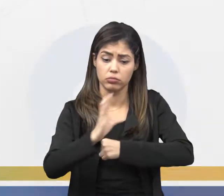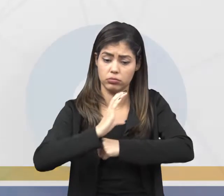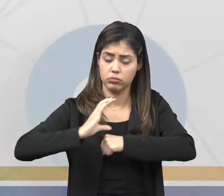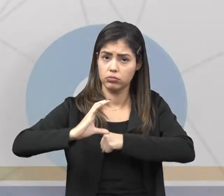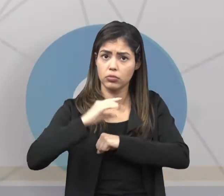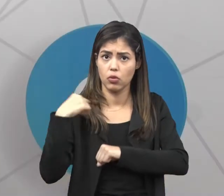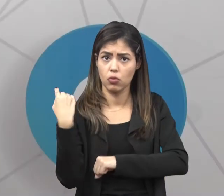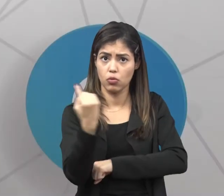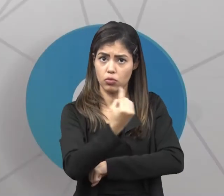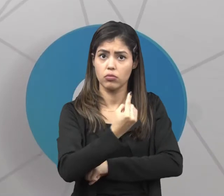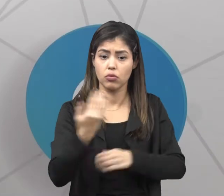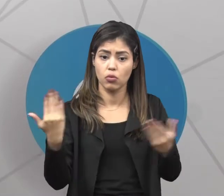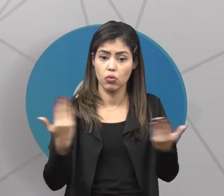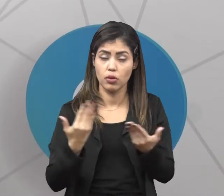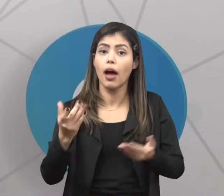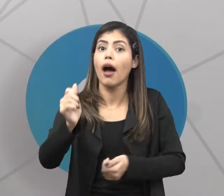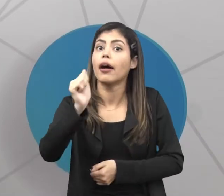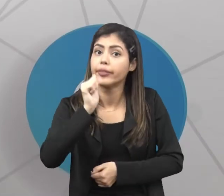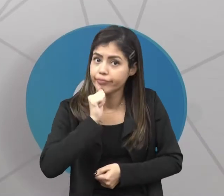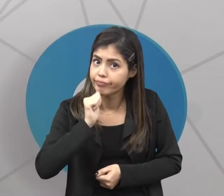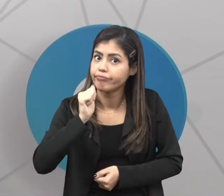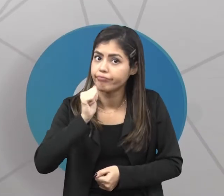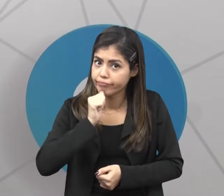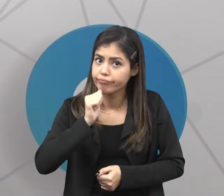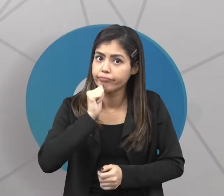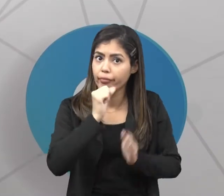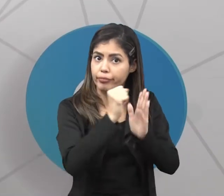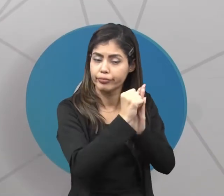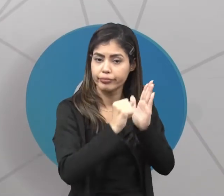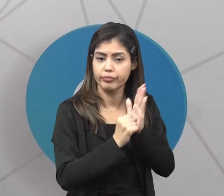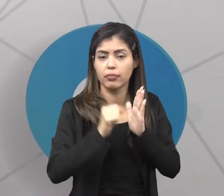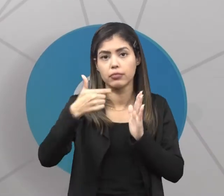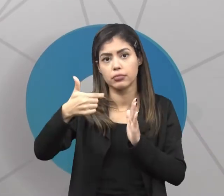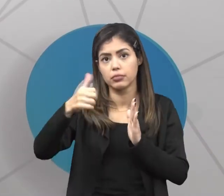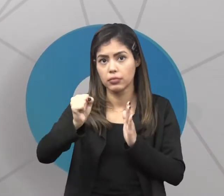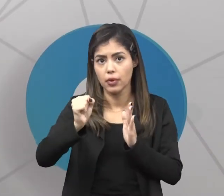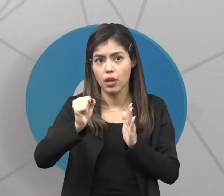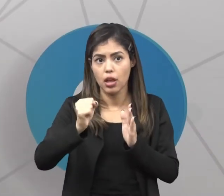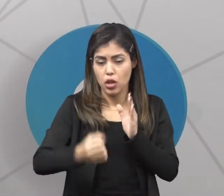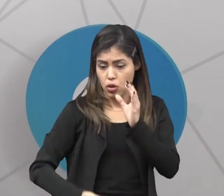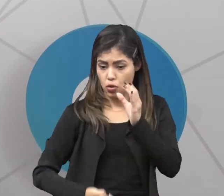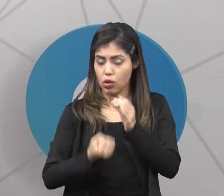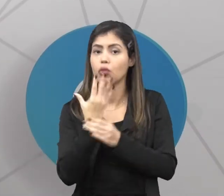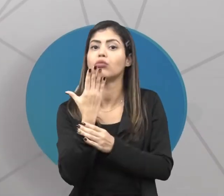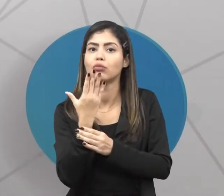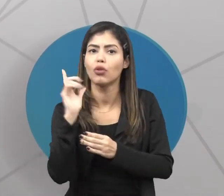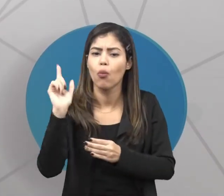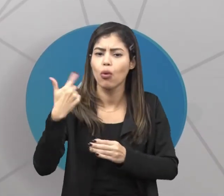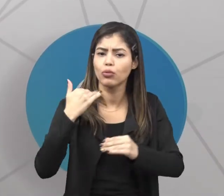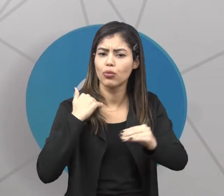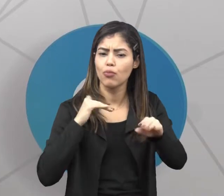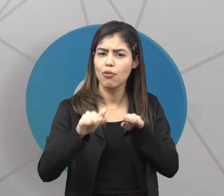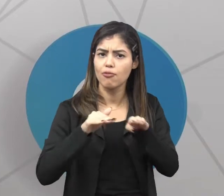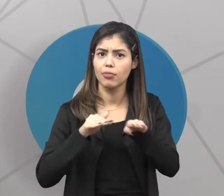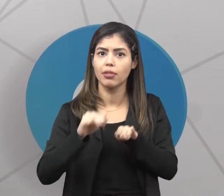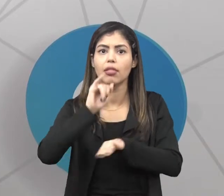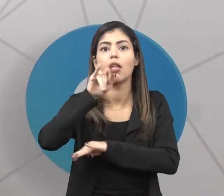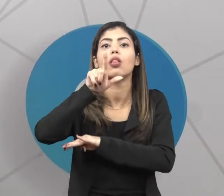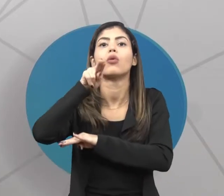hoje foi pensado ainda no século XVII e inspira um outro movimento, que é o movimento iluminista.